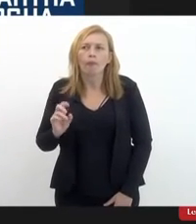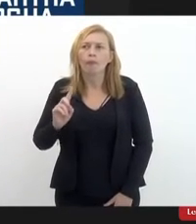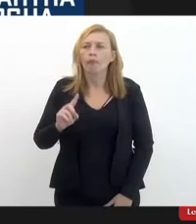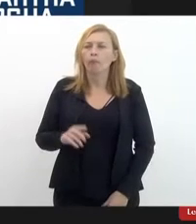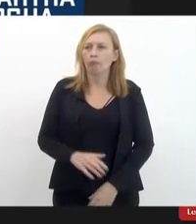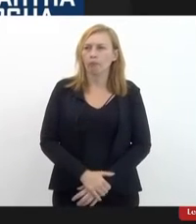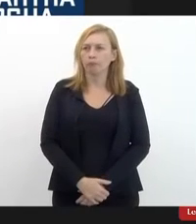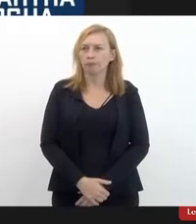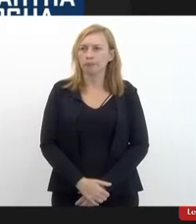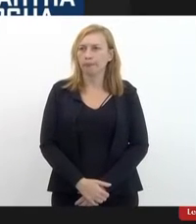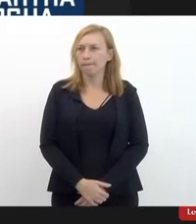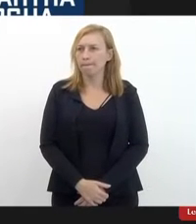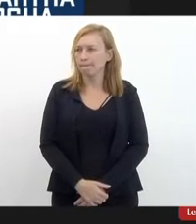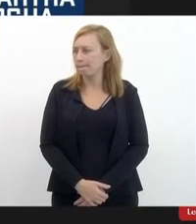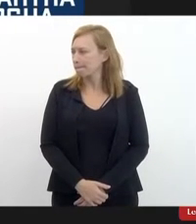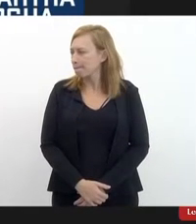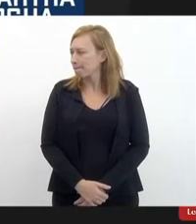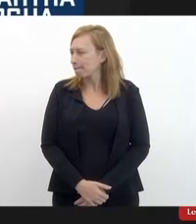Obrigada.